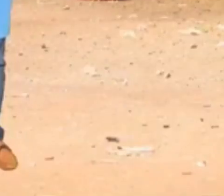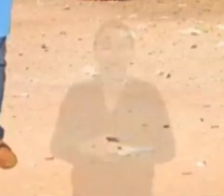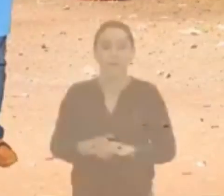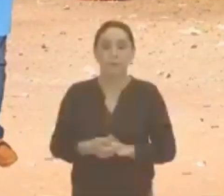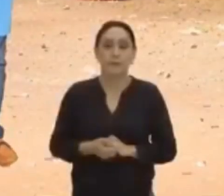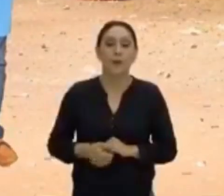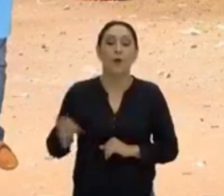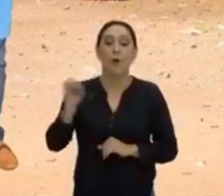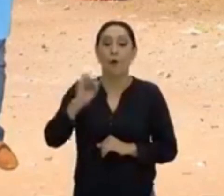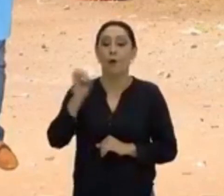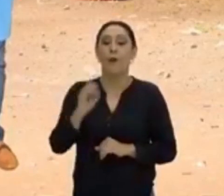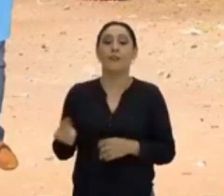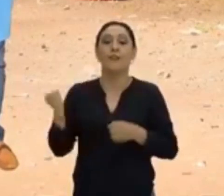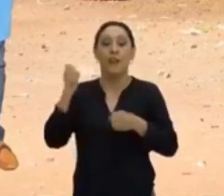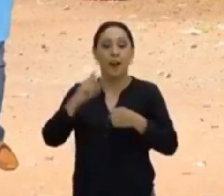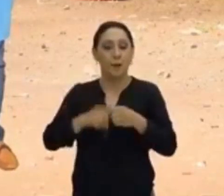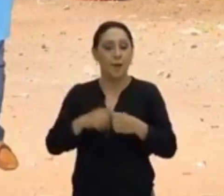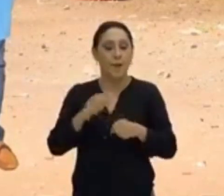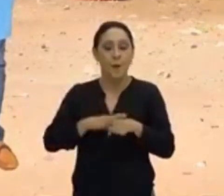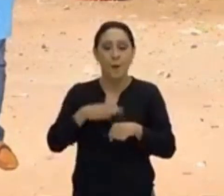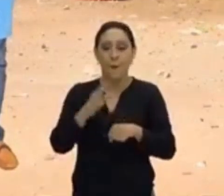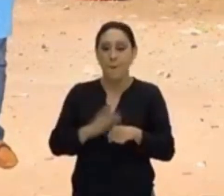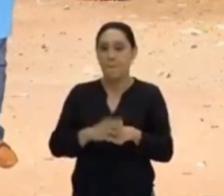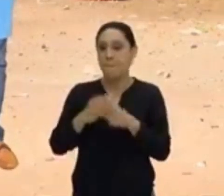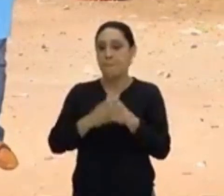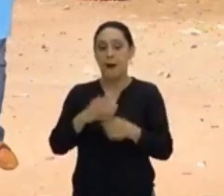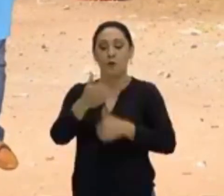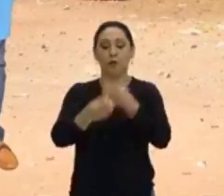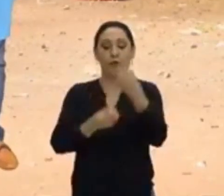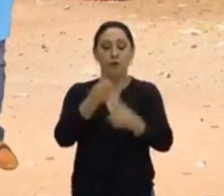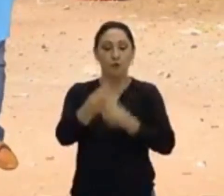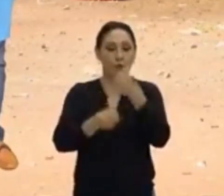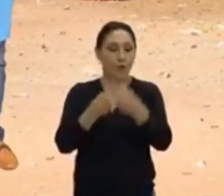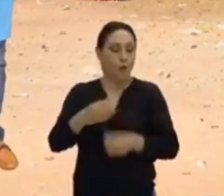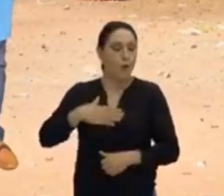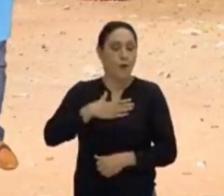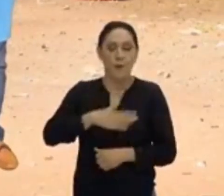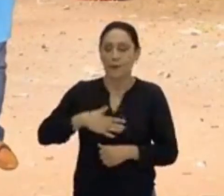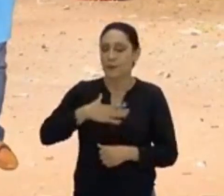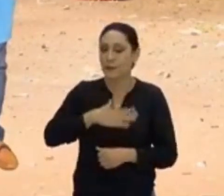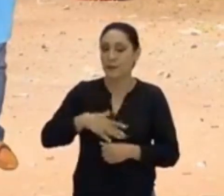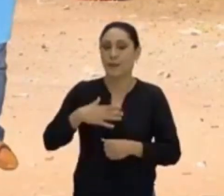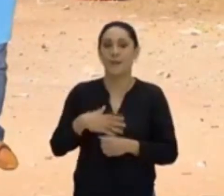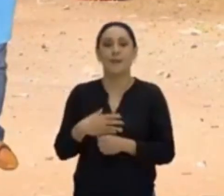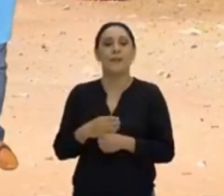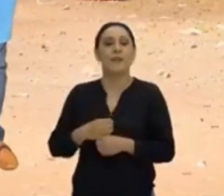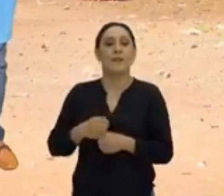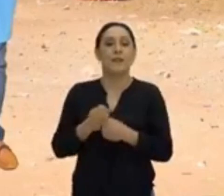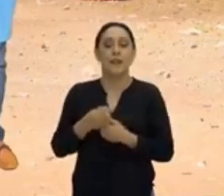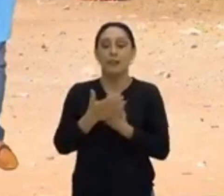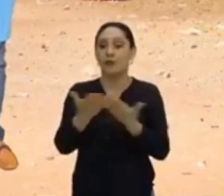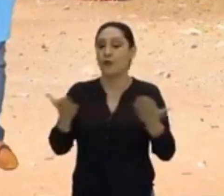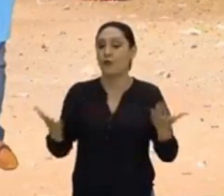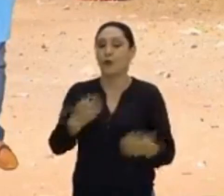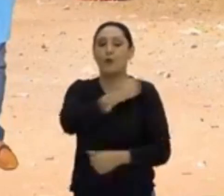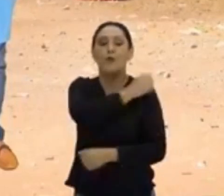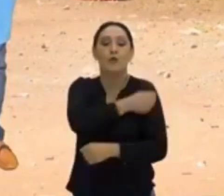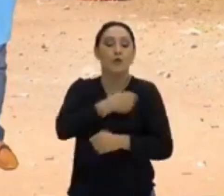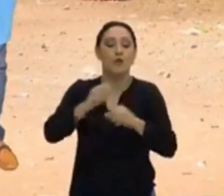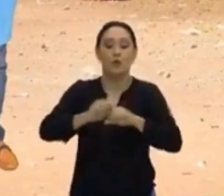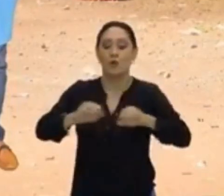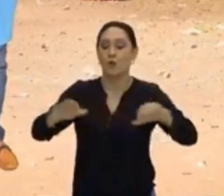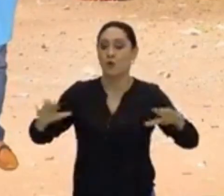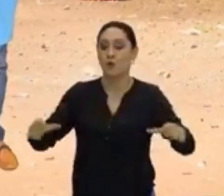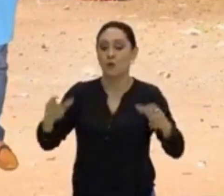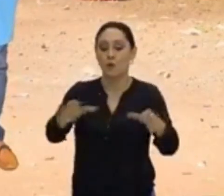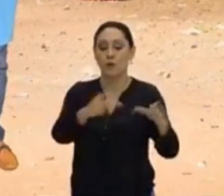Olá, estamos de volta para mais um semestre leitivo. É com imensa satisfação que a gente sauda todos os alunos que estão espalhados por diferentes